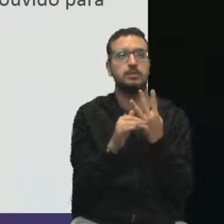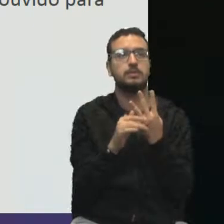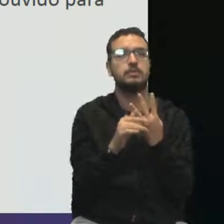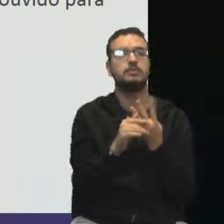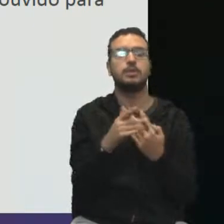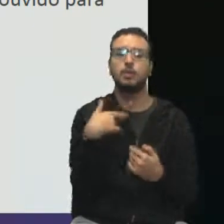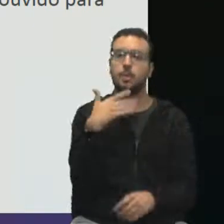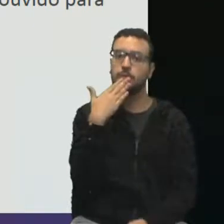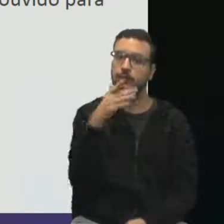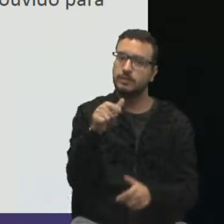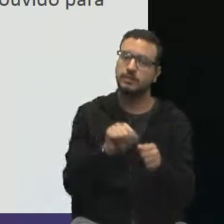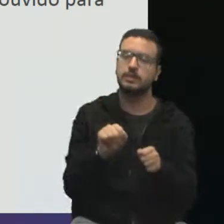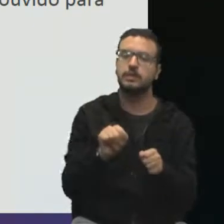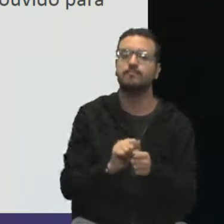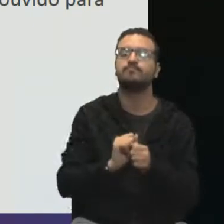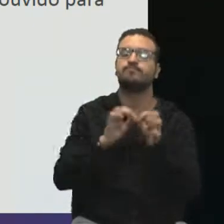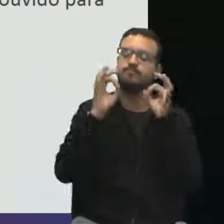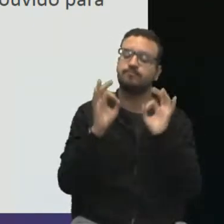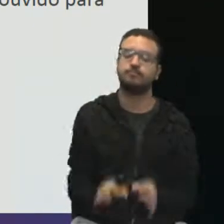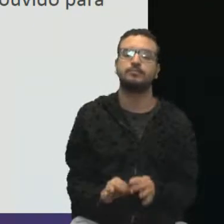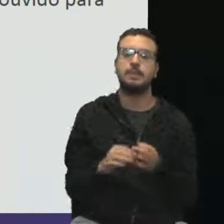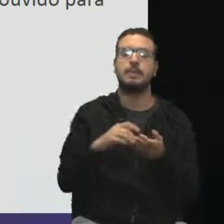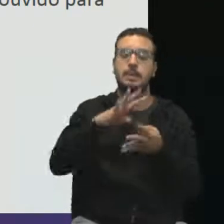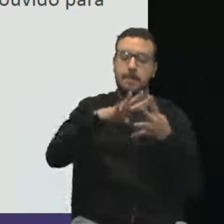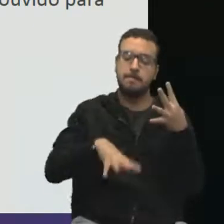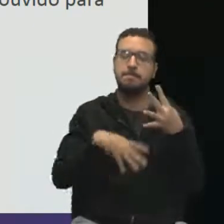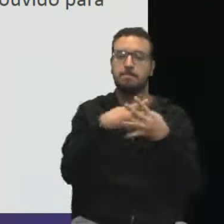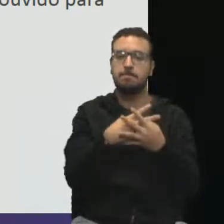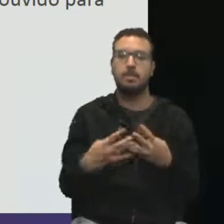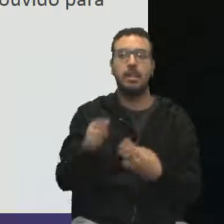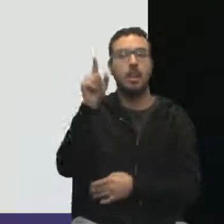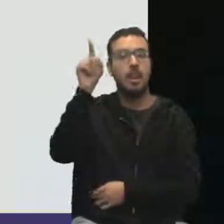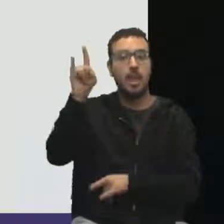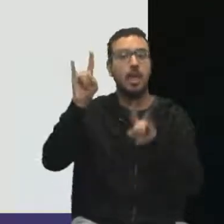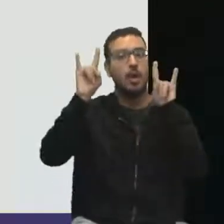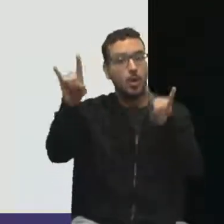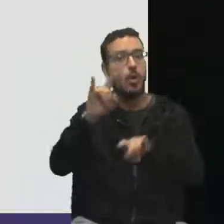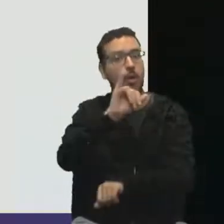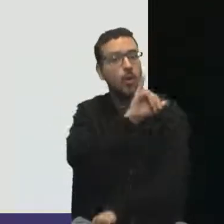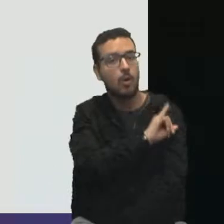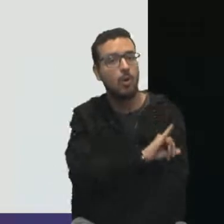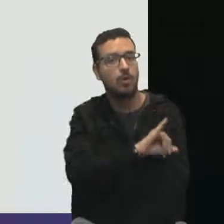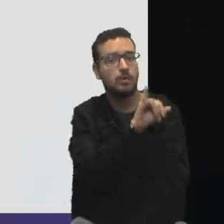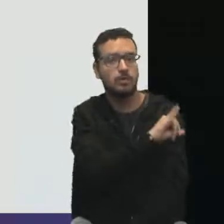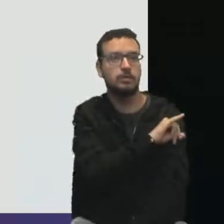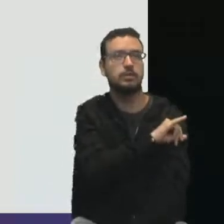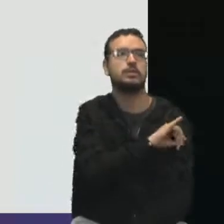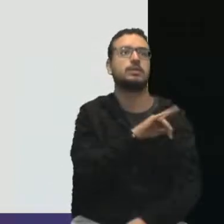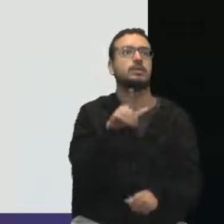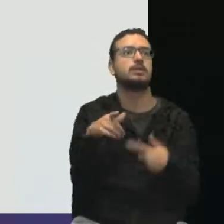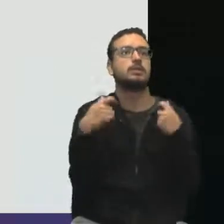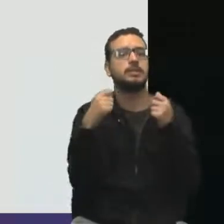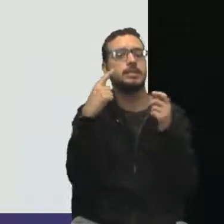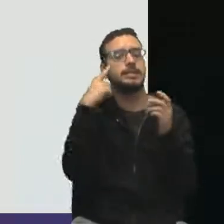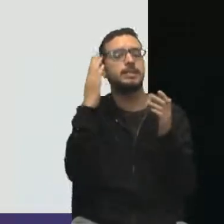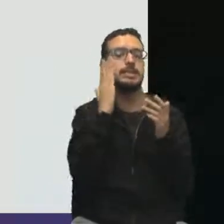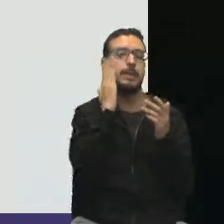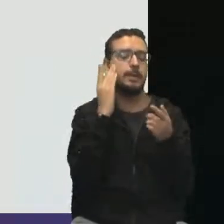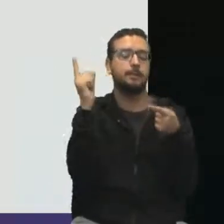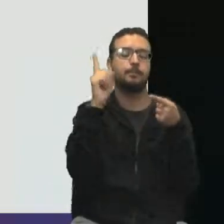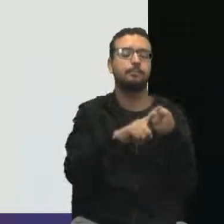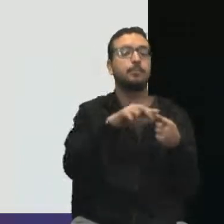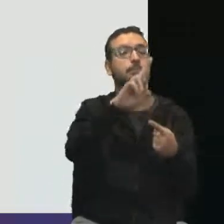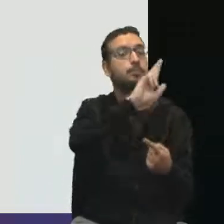eu pedi para você fazer exatamente essa matriz lá da nossa cidade do Roque. Então, você definiu aí quem são os